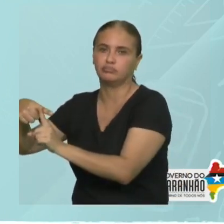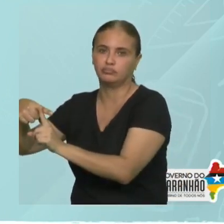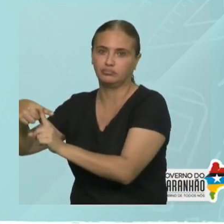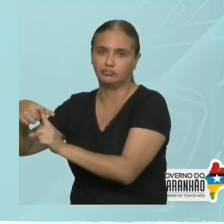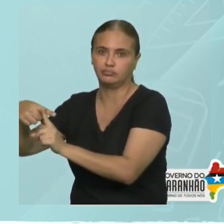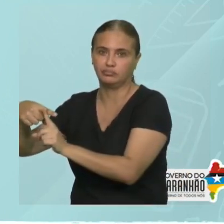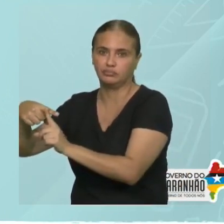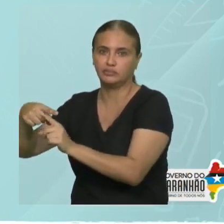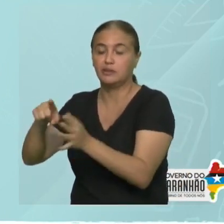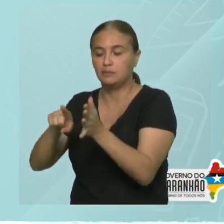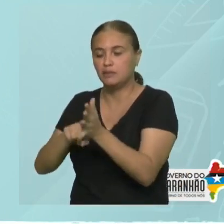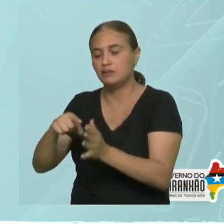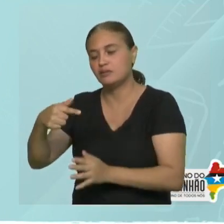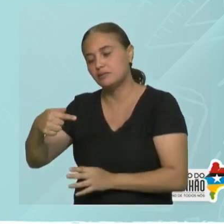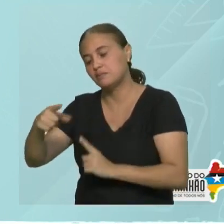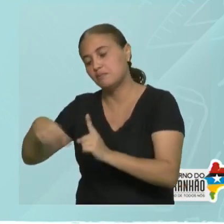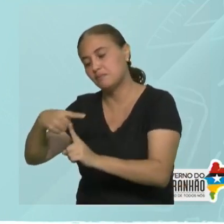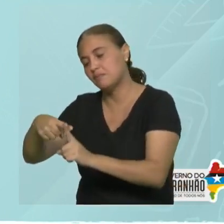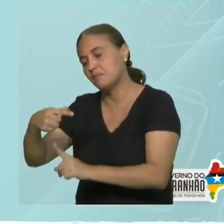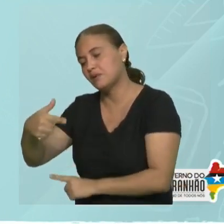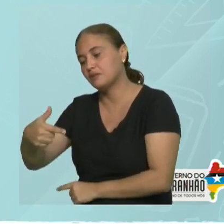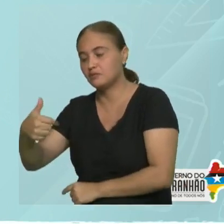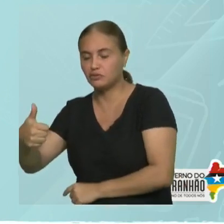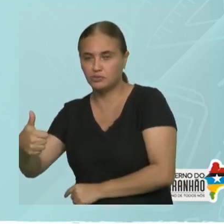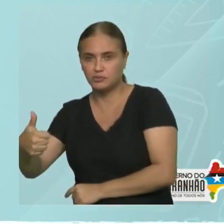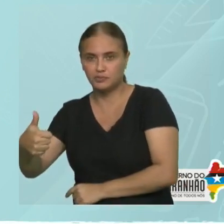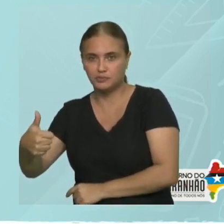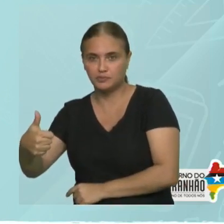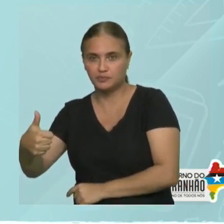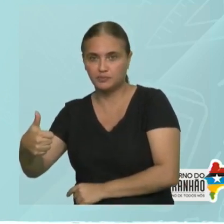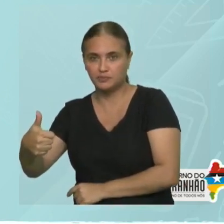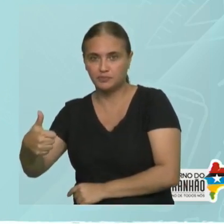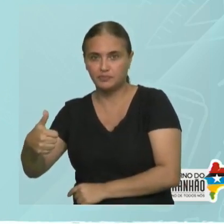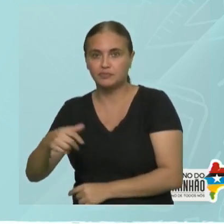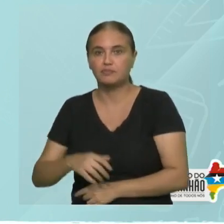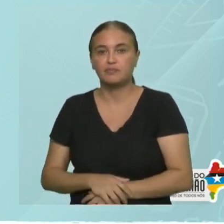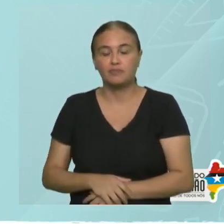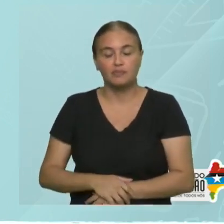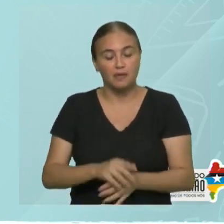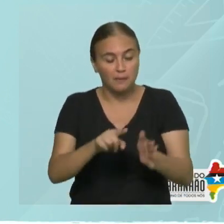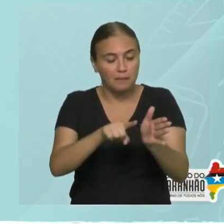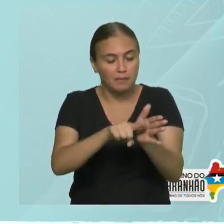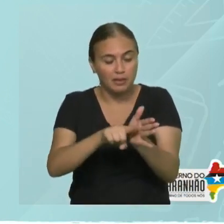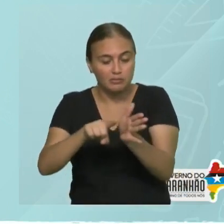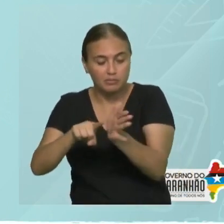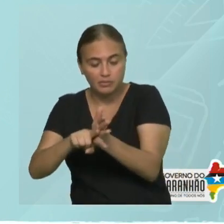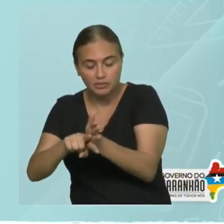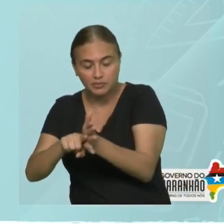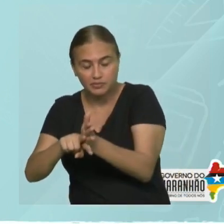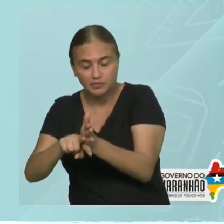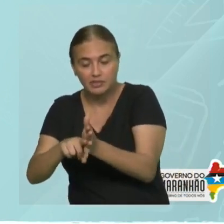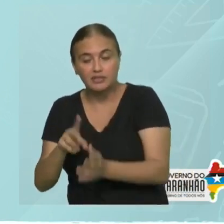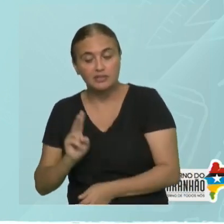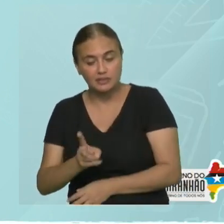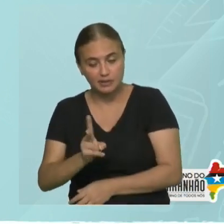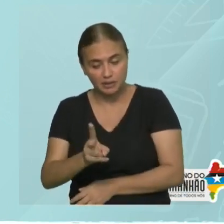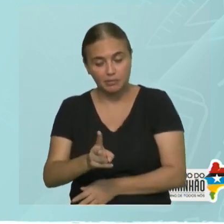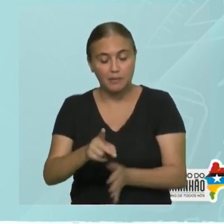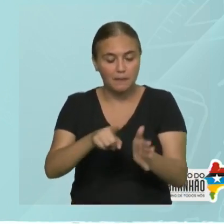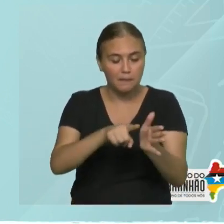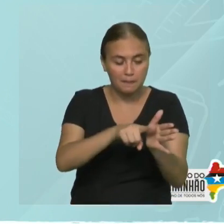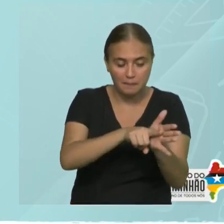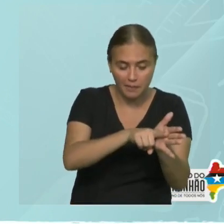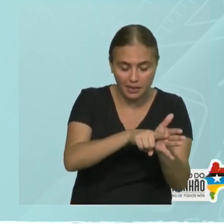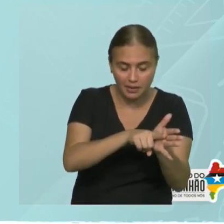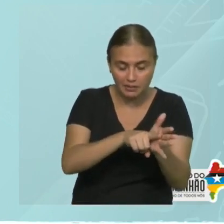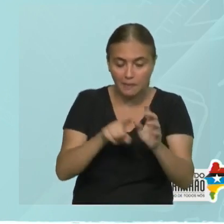menos 7, mais 21. O menos modificou esse menos. Grava isso. Sempre que eu tiver um menos na